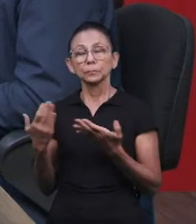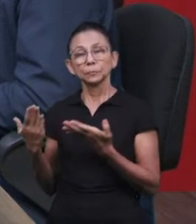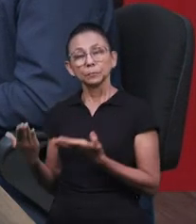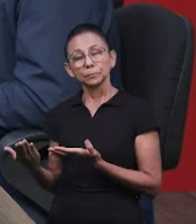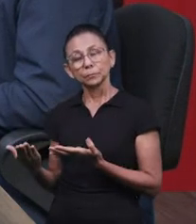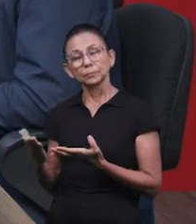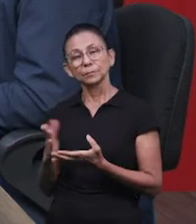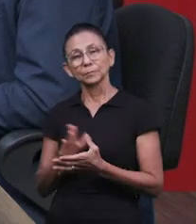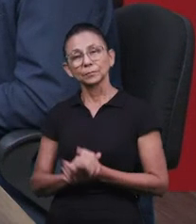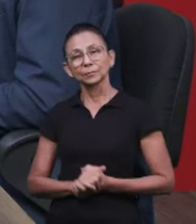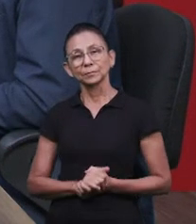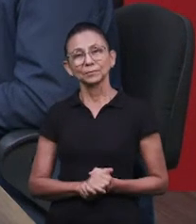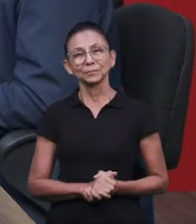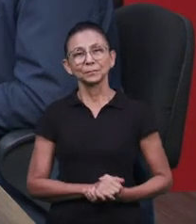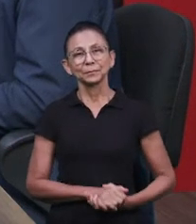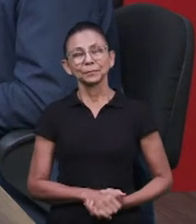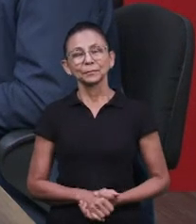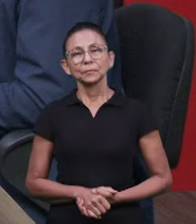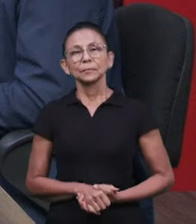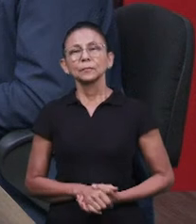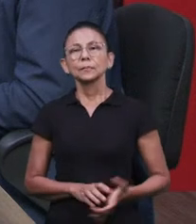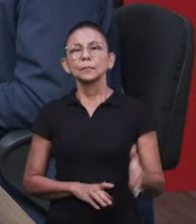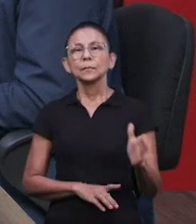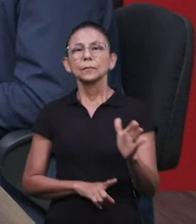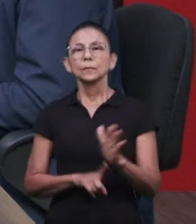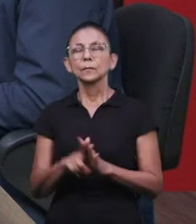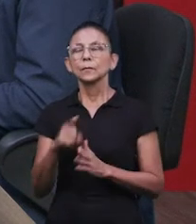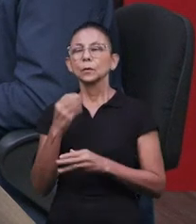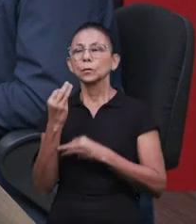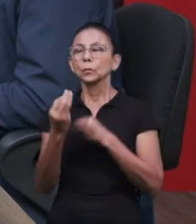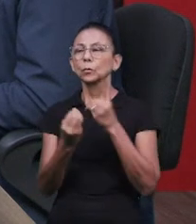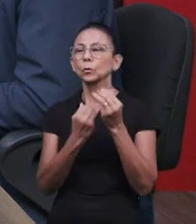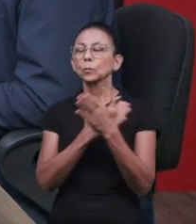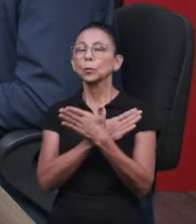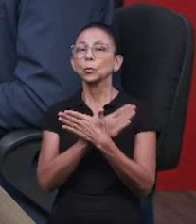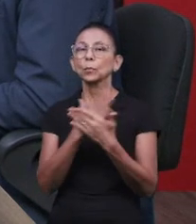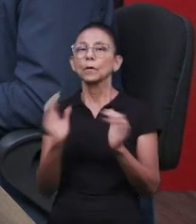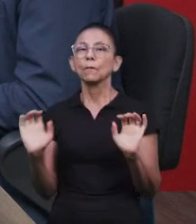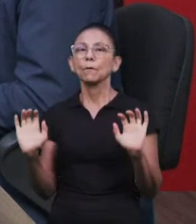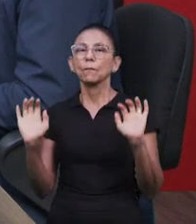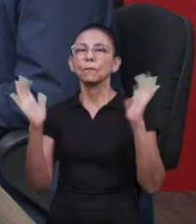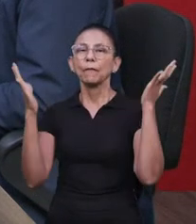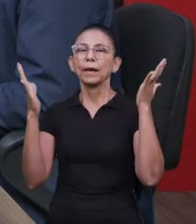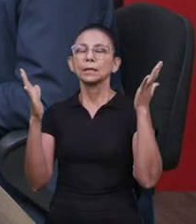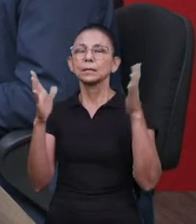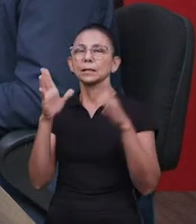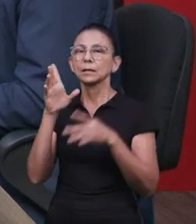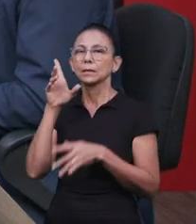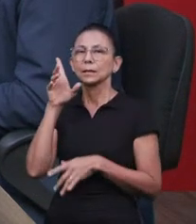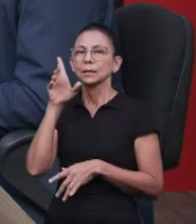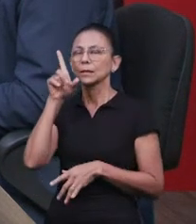pastor Luiz Eugênio, eu me dirijo ao pastor Helber e pergunto como é que surgiu o Halloween.